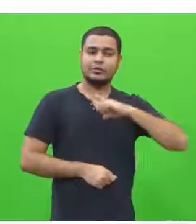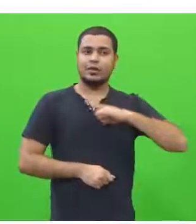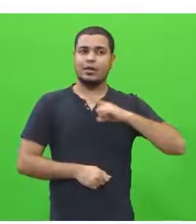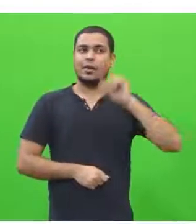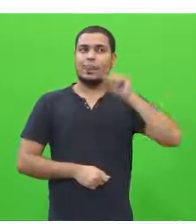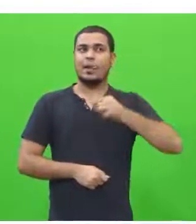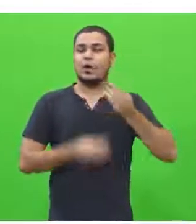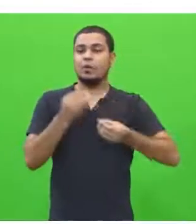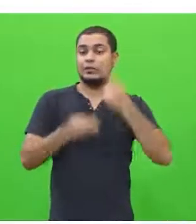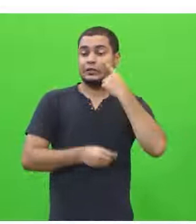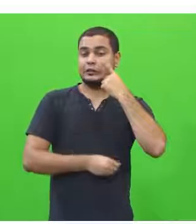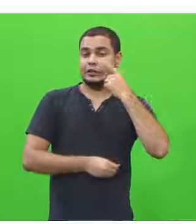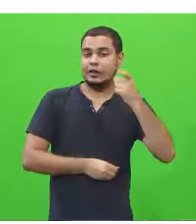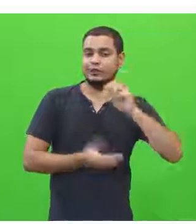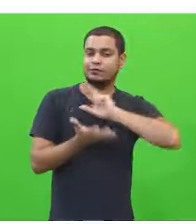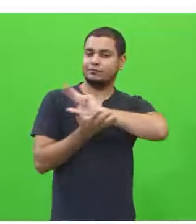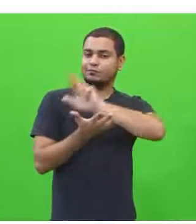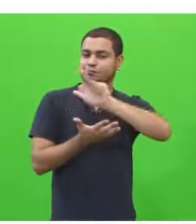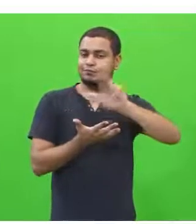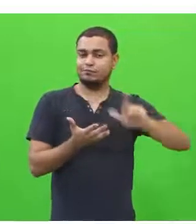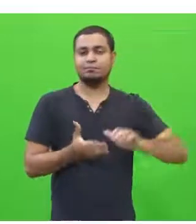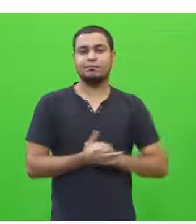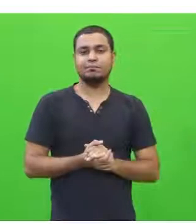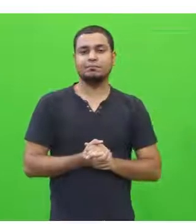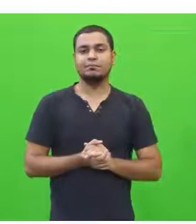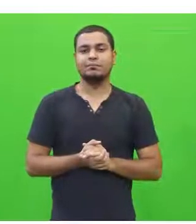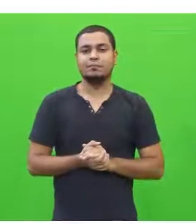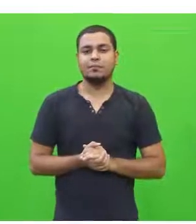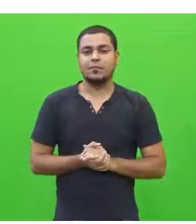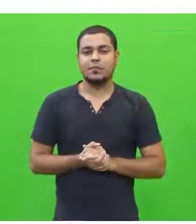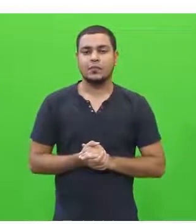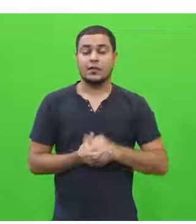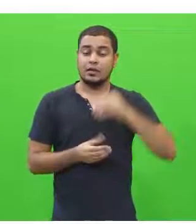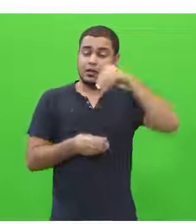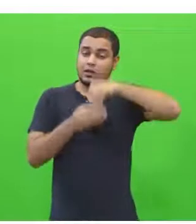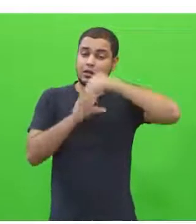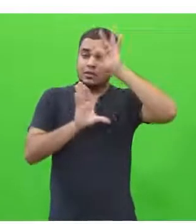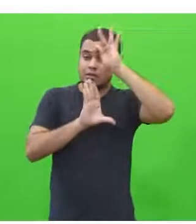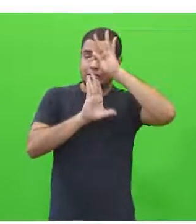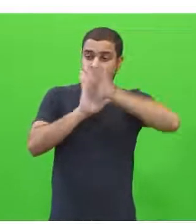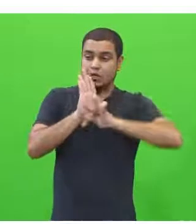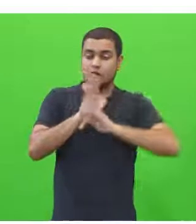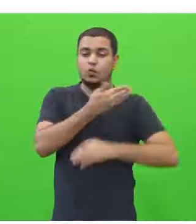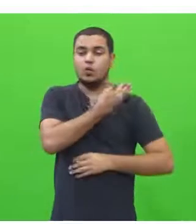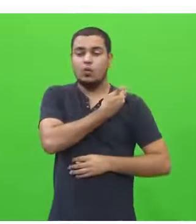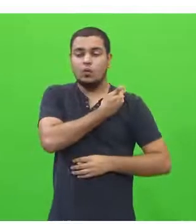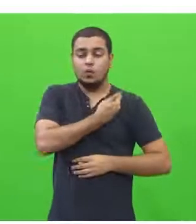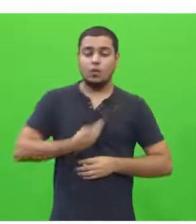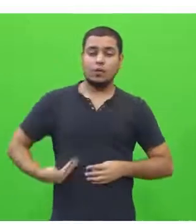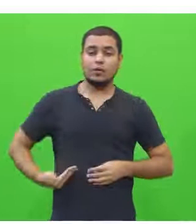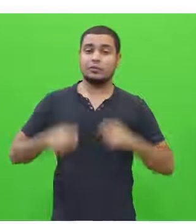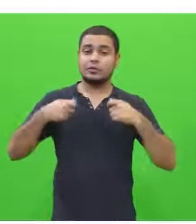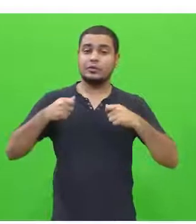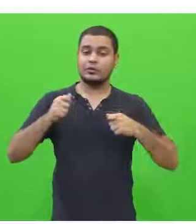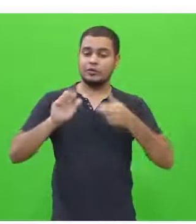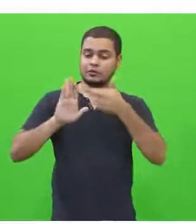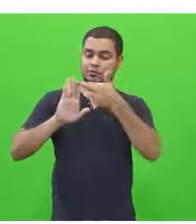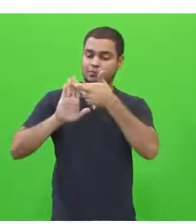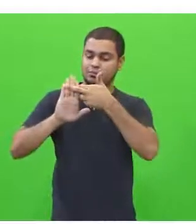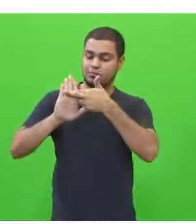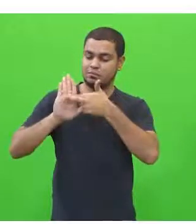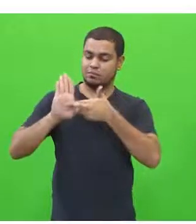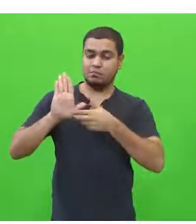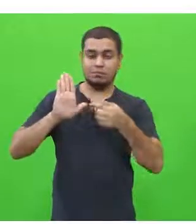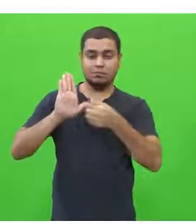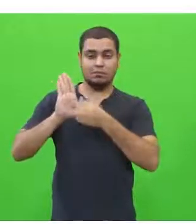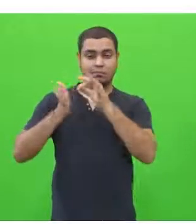envolve interesses diversos. Nesse contexto, o governo deve regulamentar a veiculação